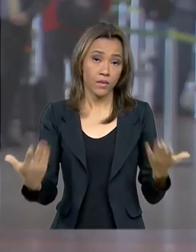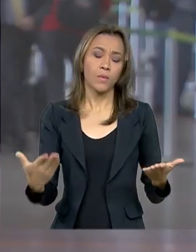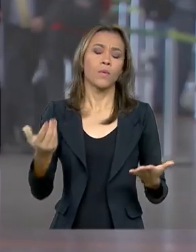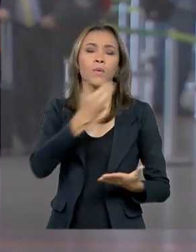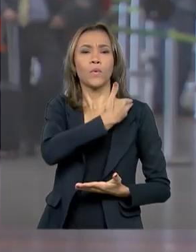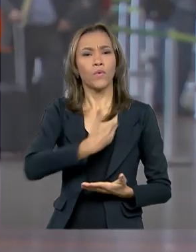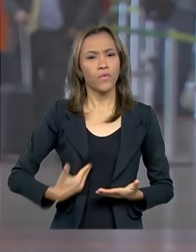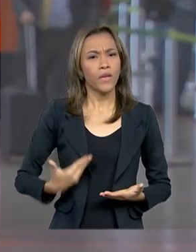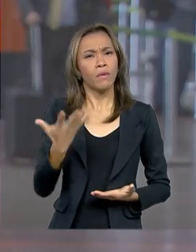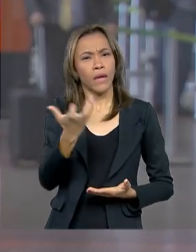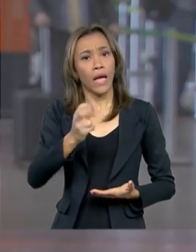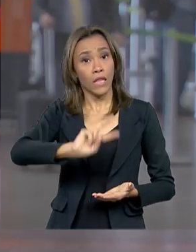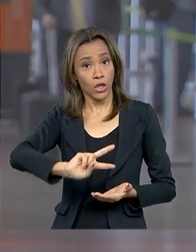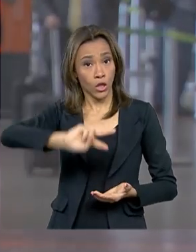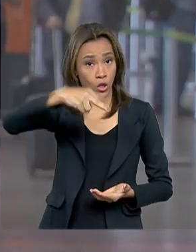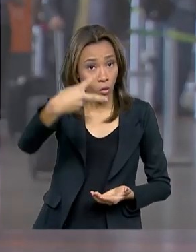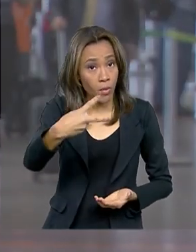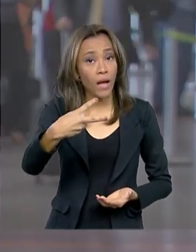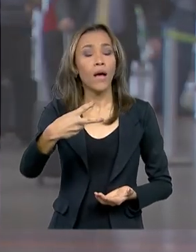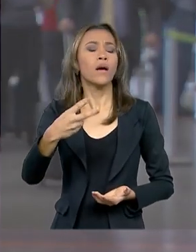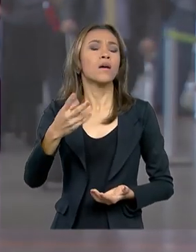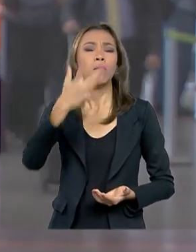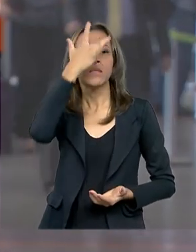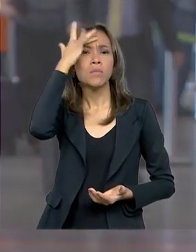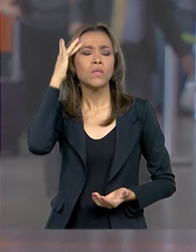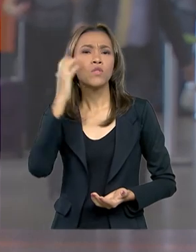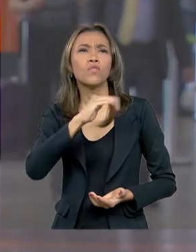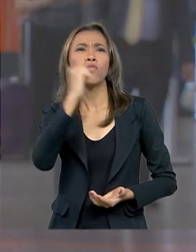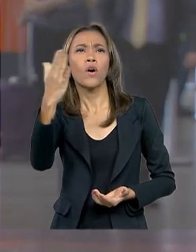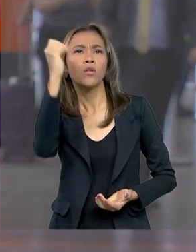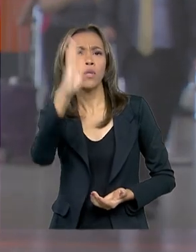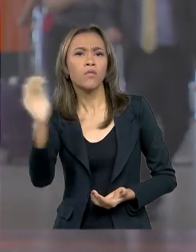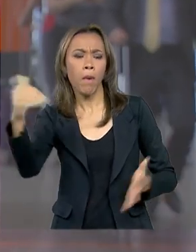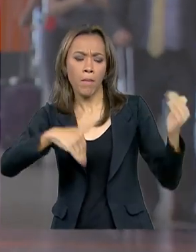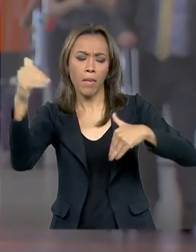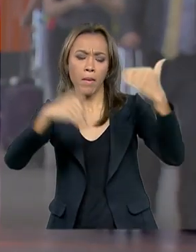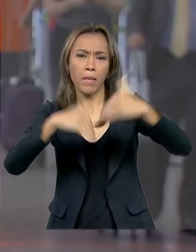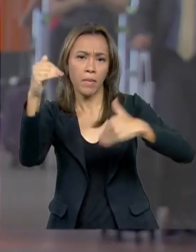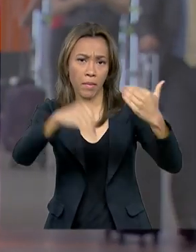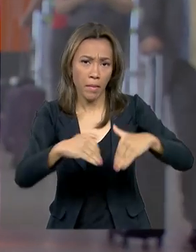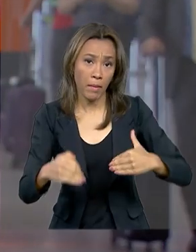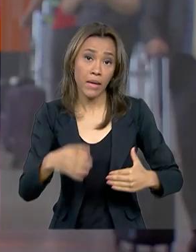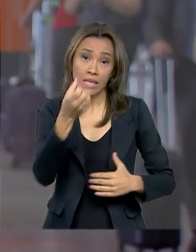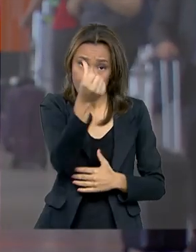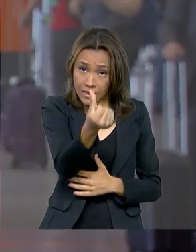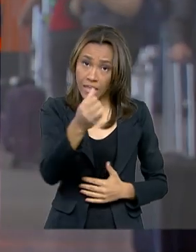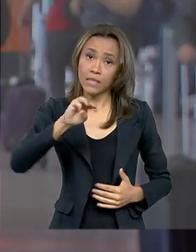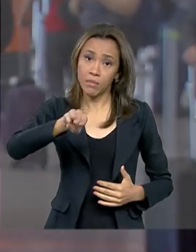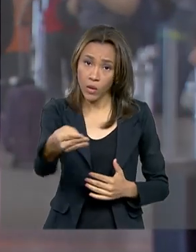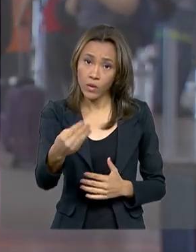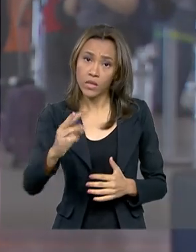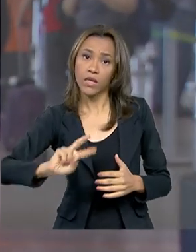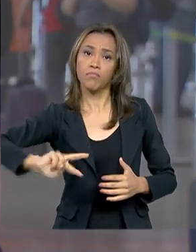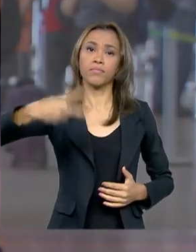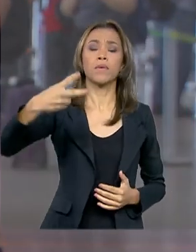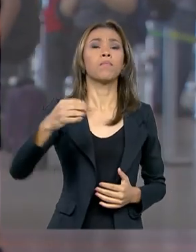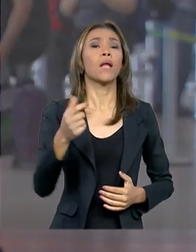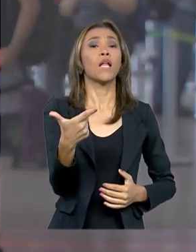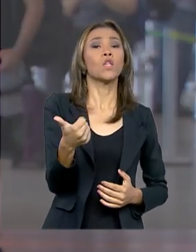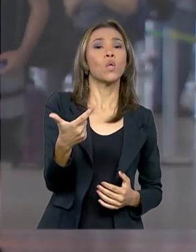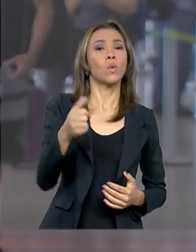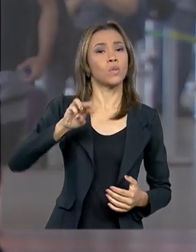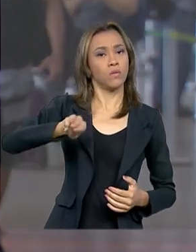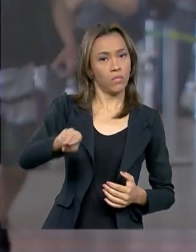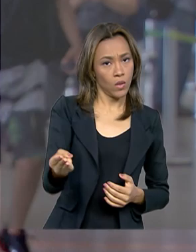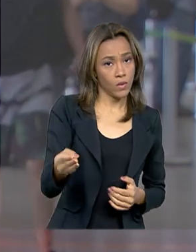pretende dobrar o número de turistas estrangeiros que visitam o Brasil, dos atuais 6 milhões para 12 milhões e